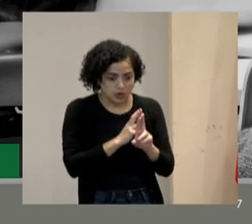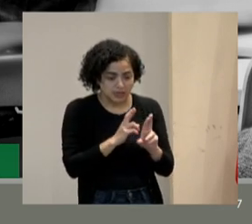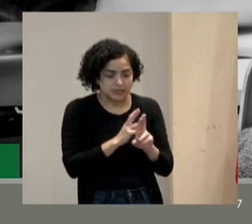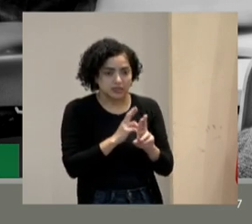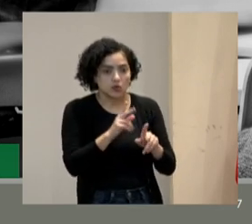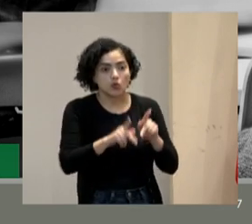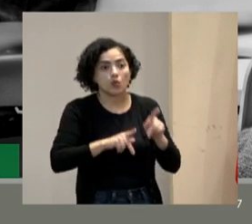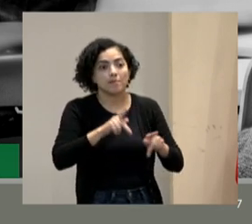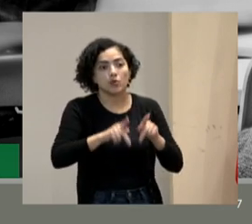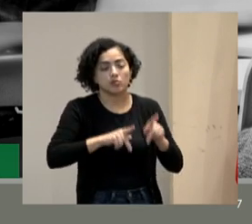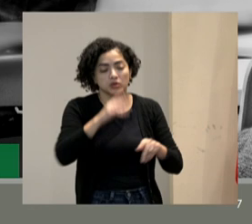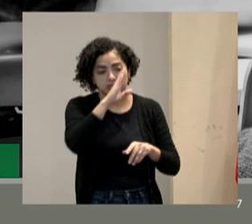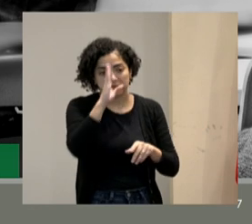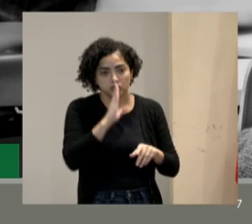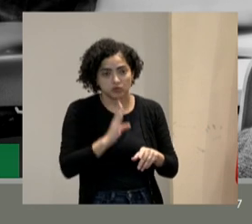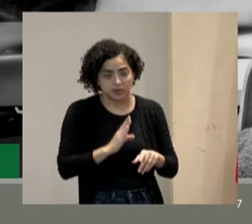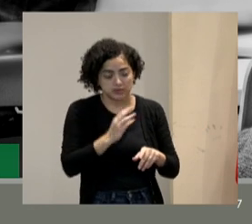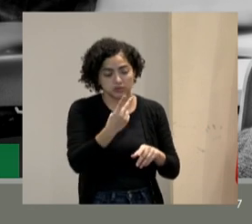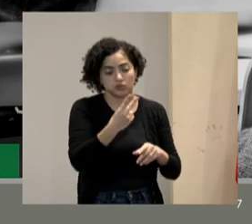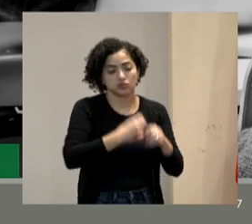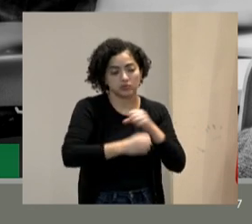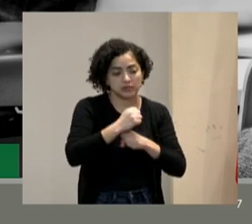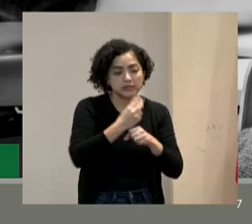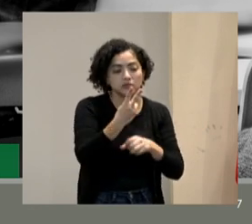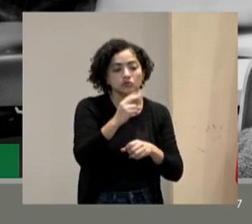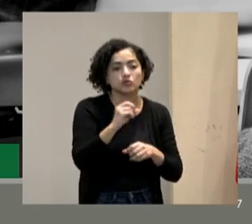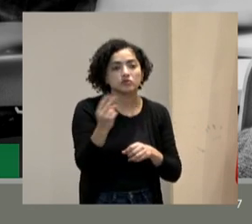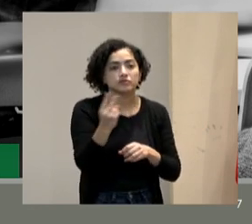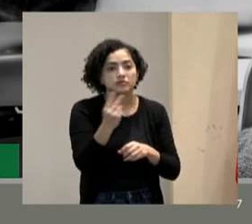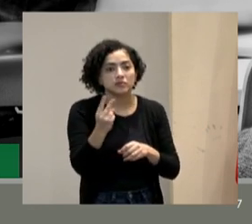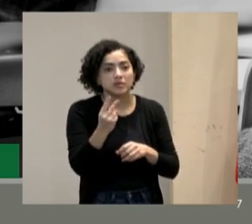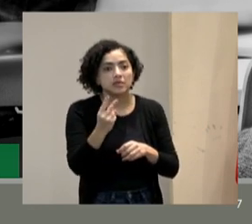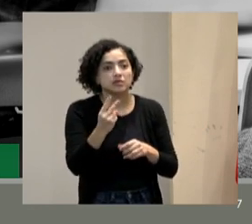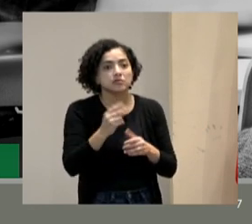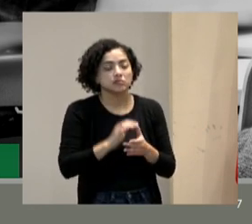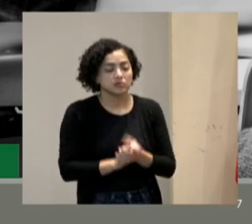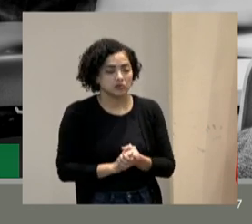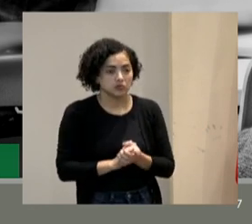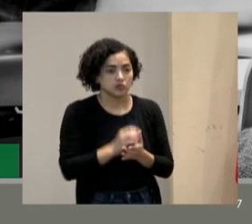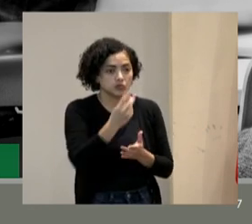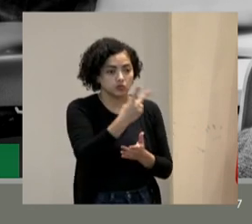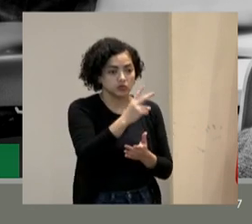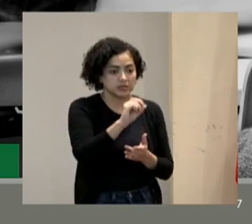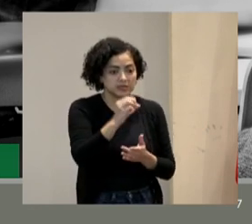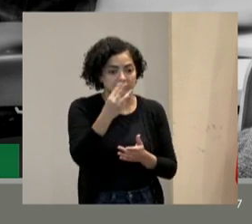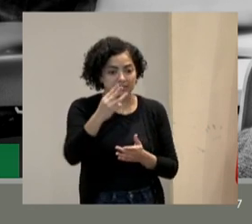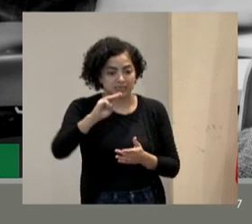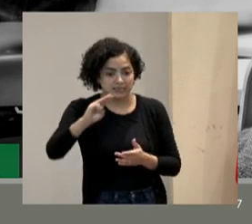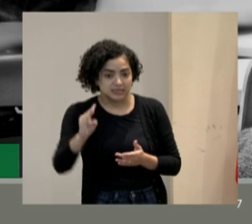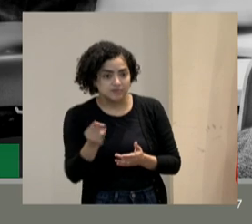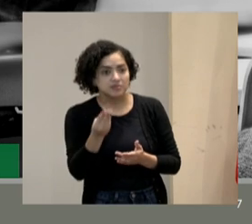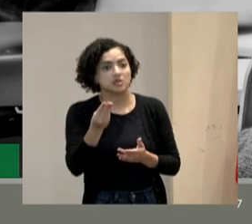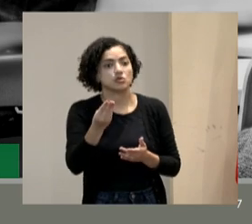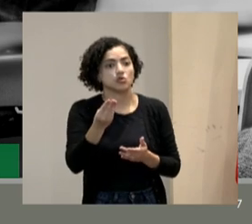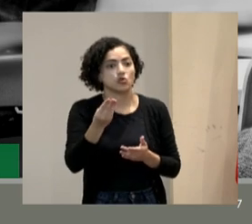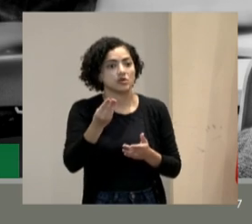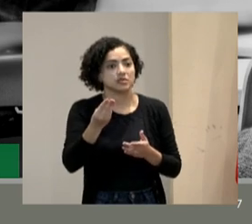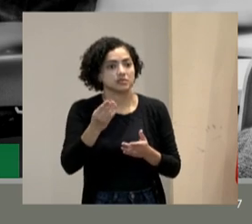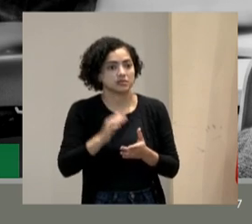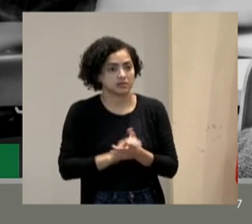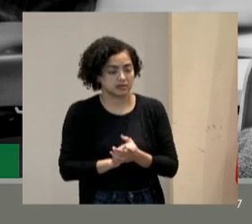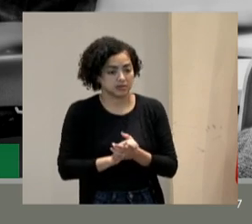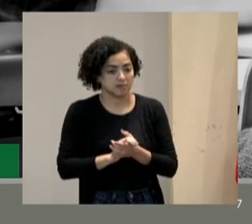população do Brasil que em 2022 era 203 milhões. sendo que 18 milhões 0,6